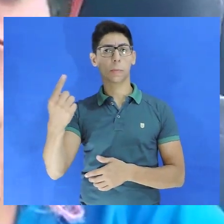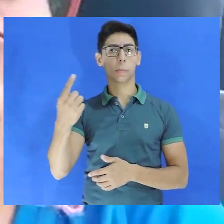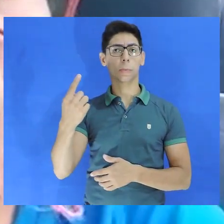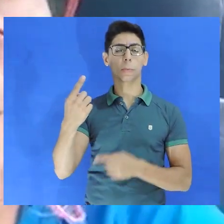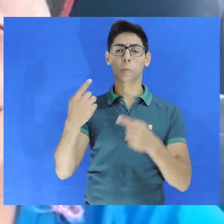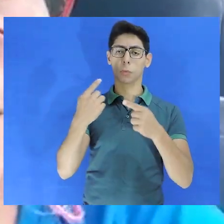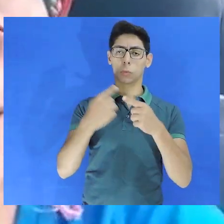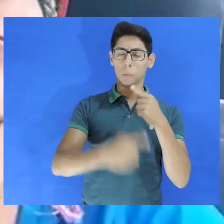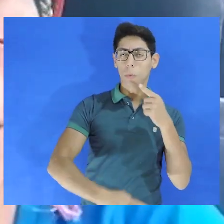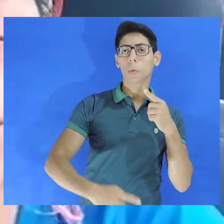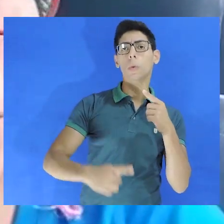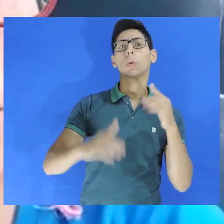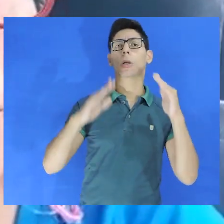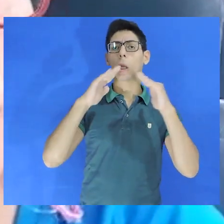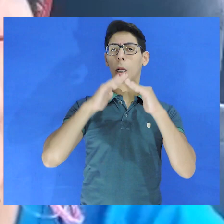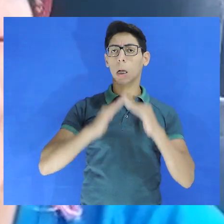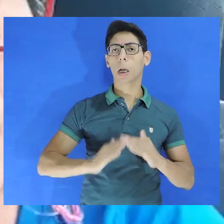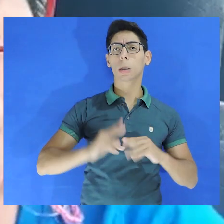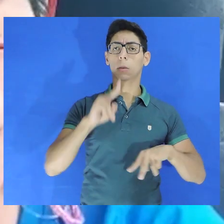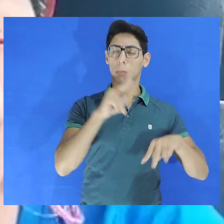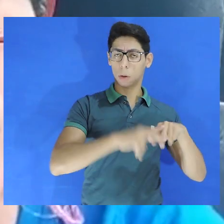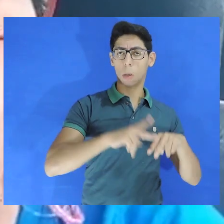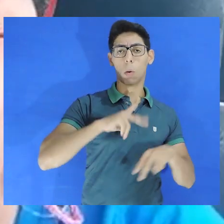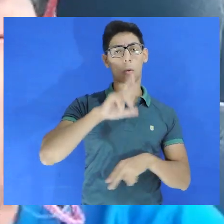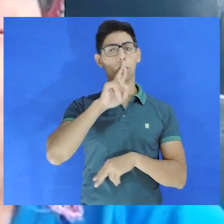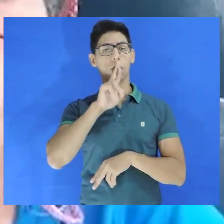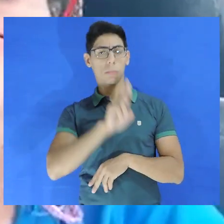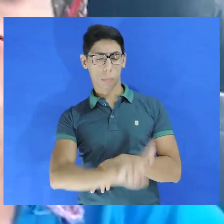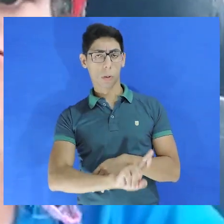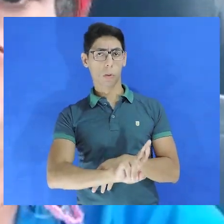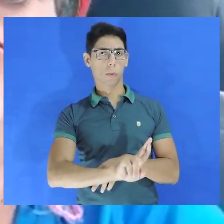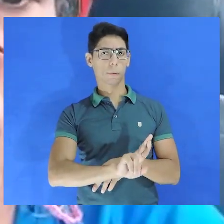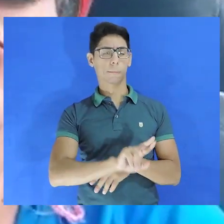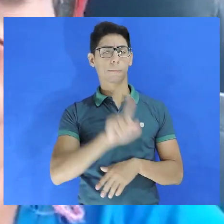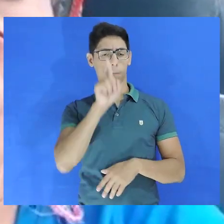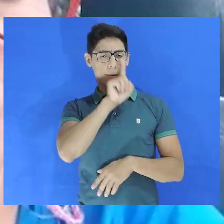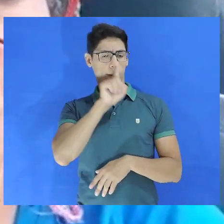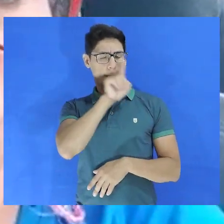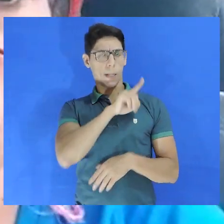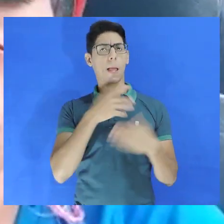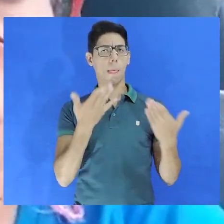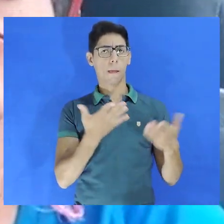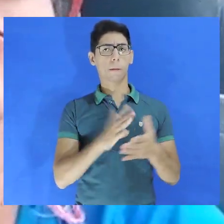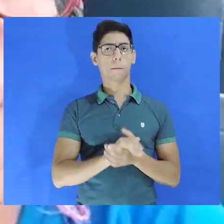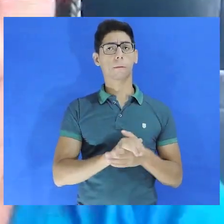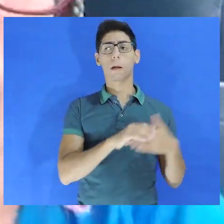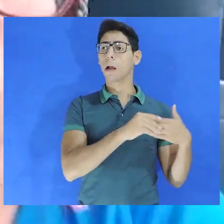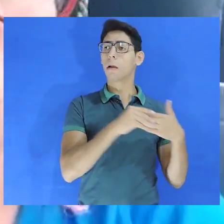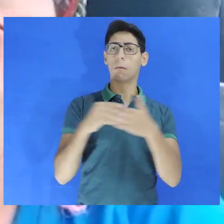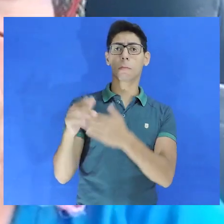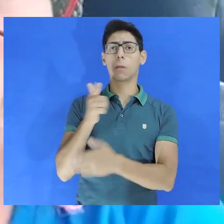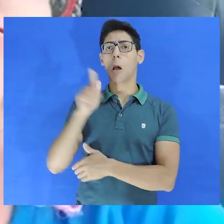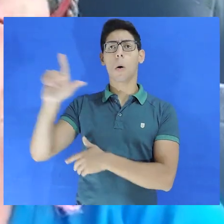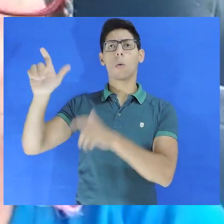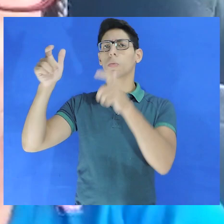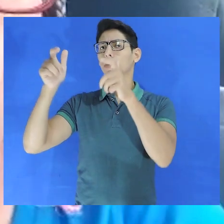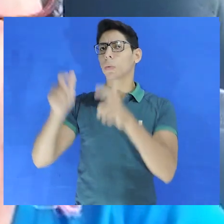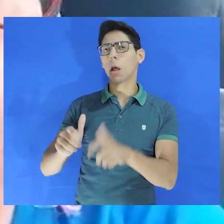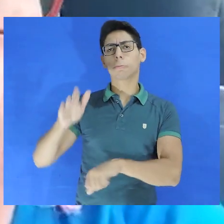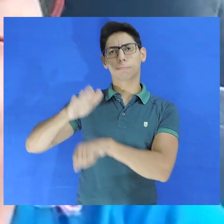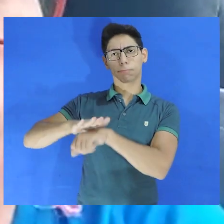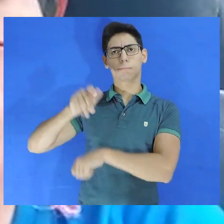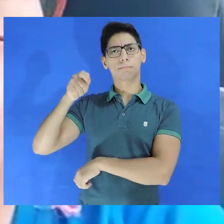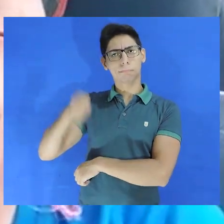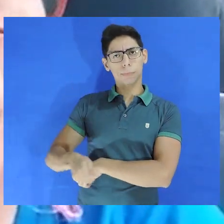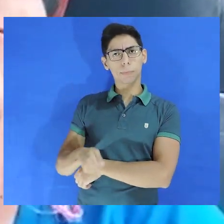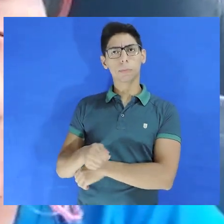após a negação da casa prisional ou resposta insatisfatória, a gente leva isso para os